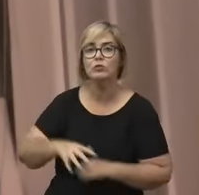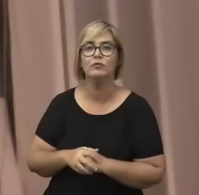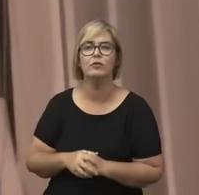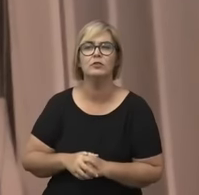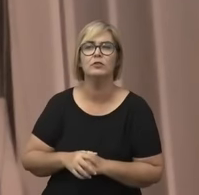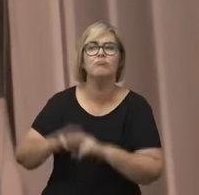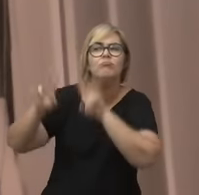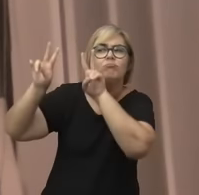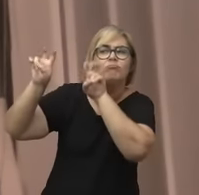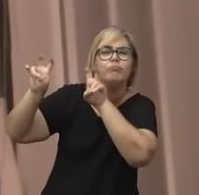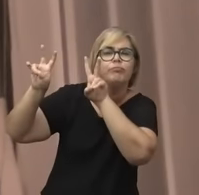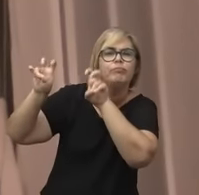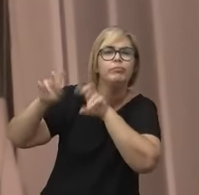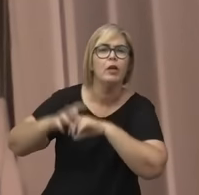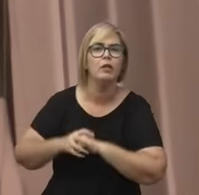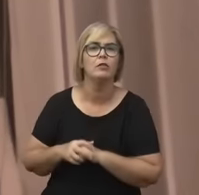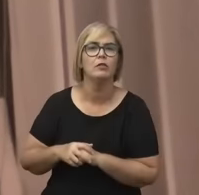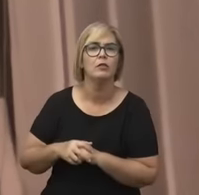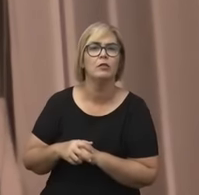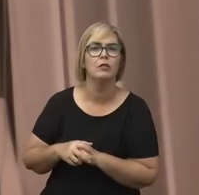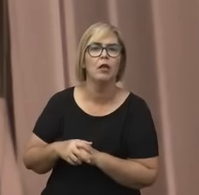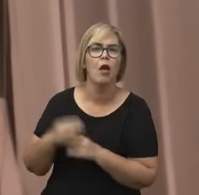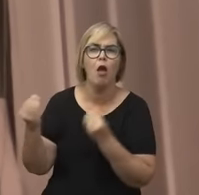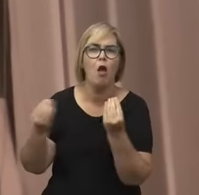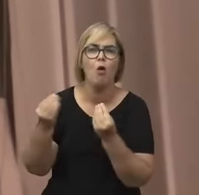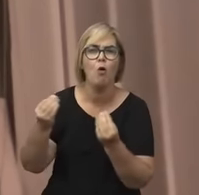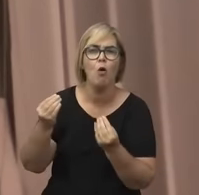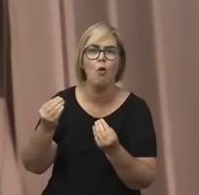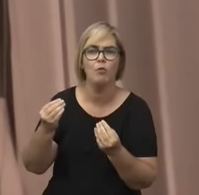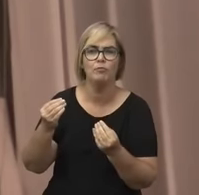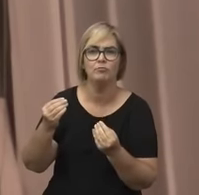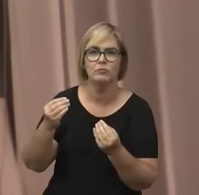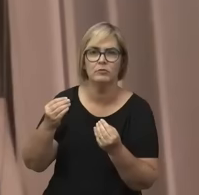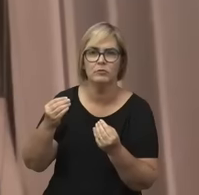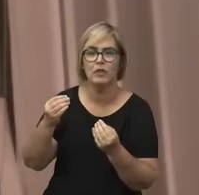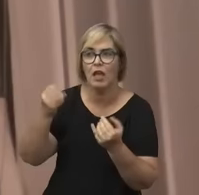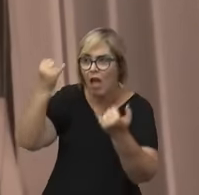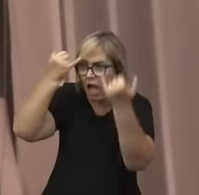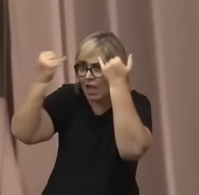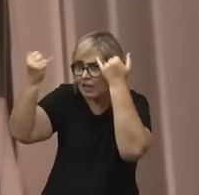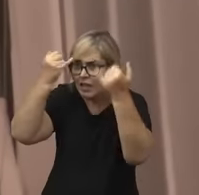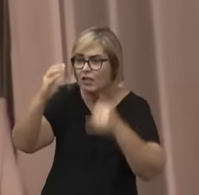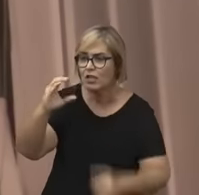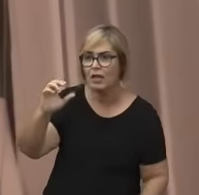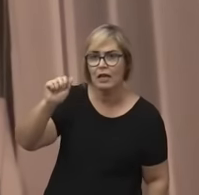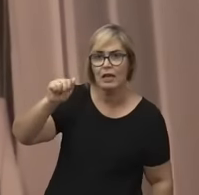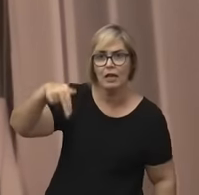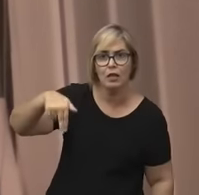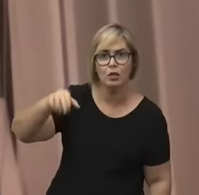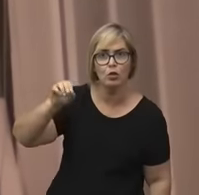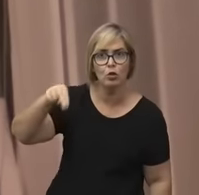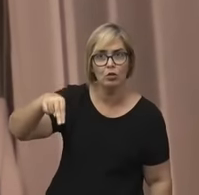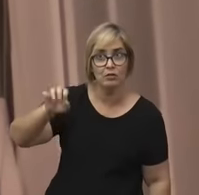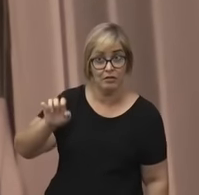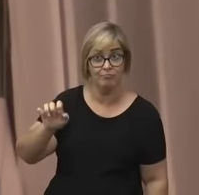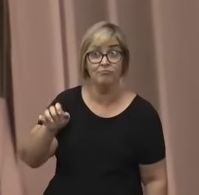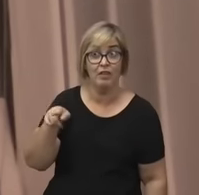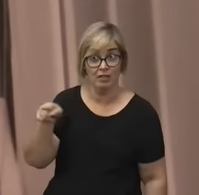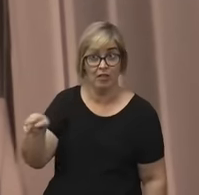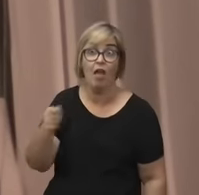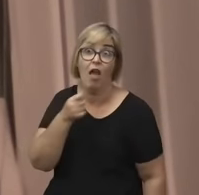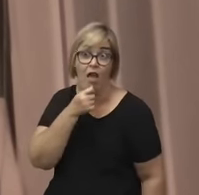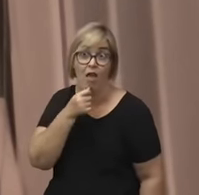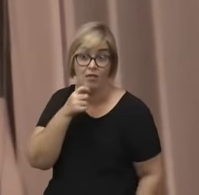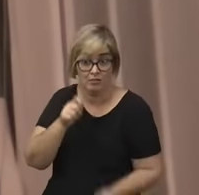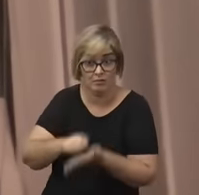quem a própria ideia de cânone que a nosso ver está aí para ser reescrita, de cânone